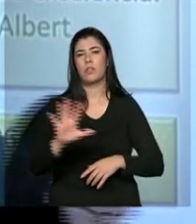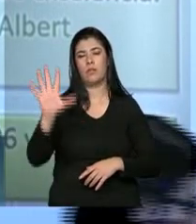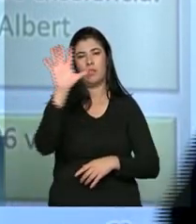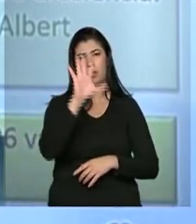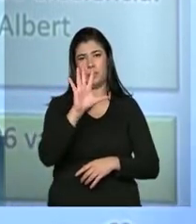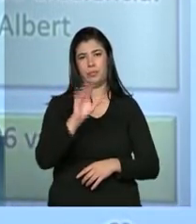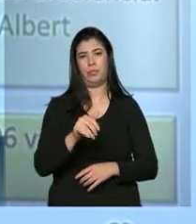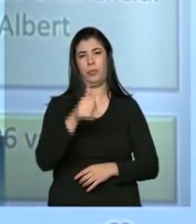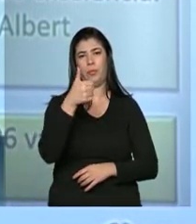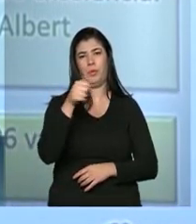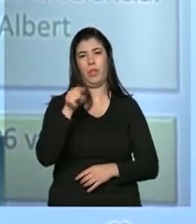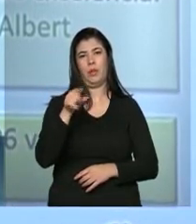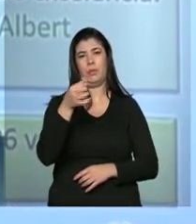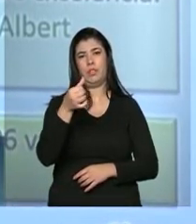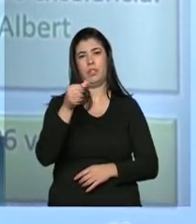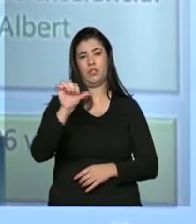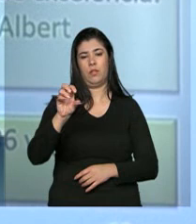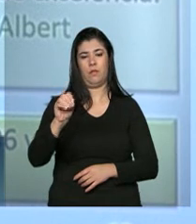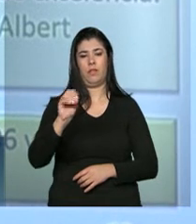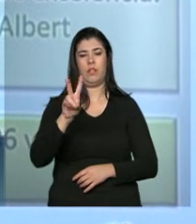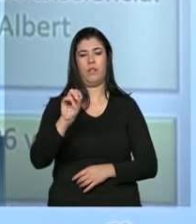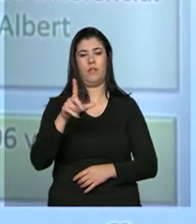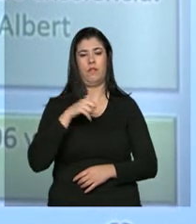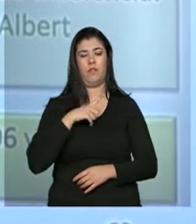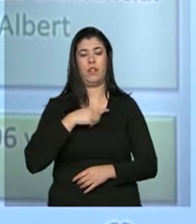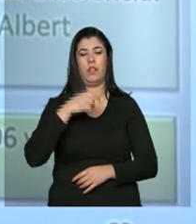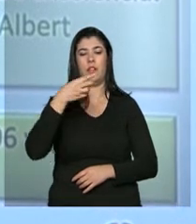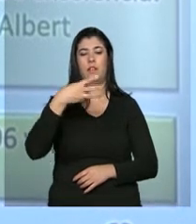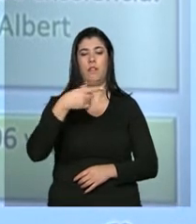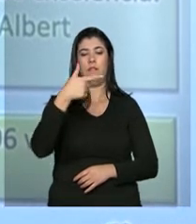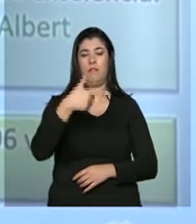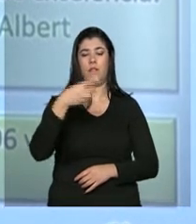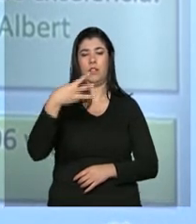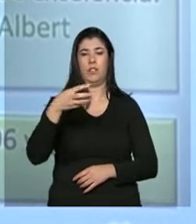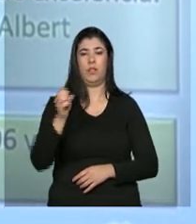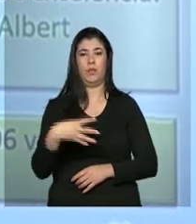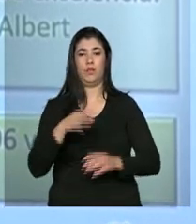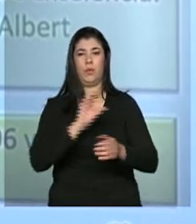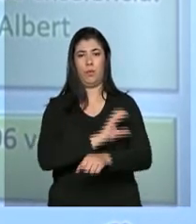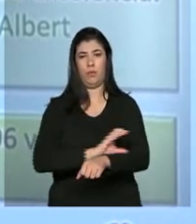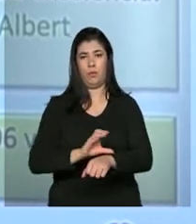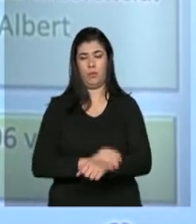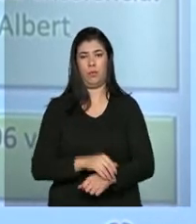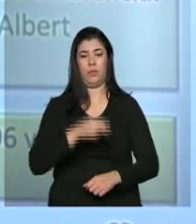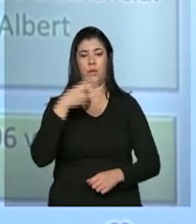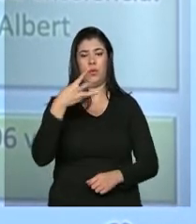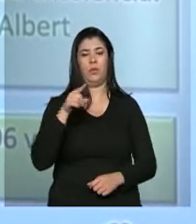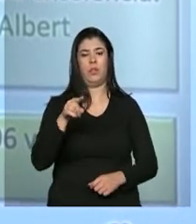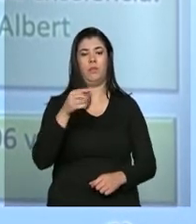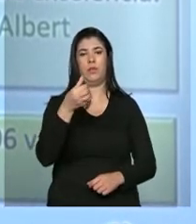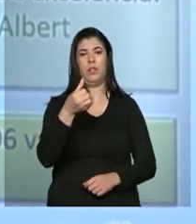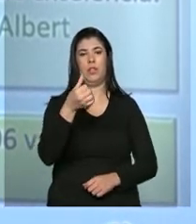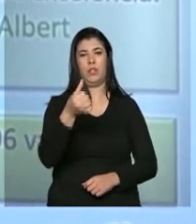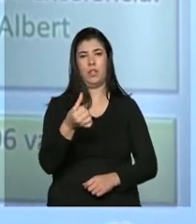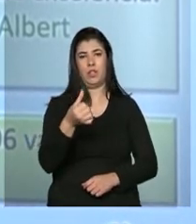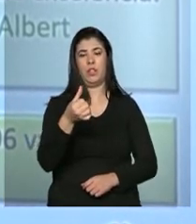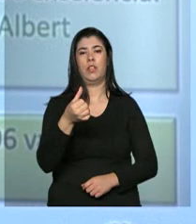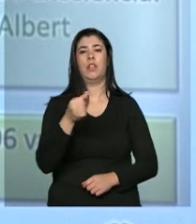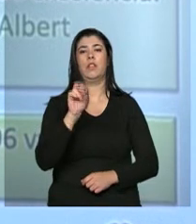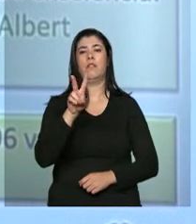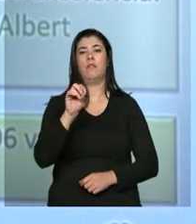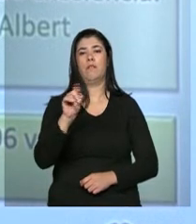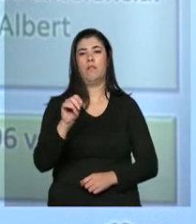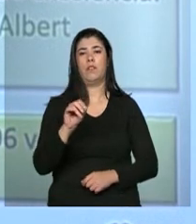1.690 vagas em 23 novos cursos. 3.616 vagas em